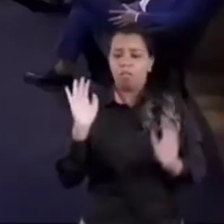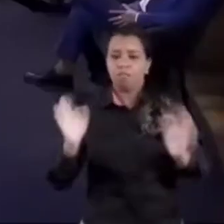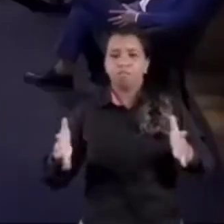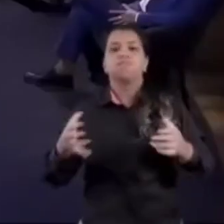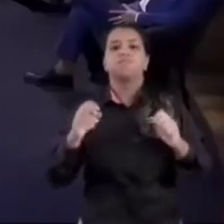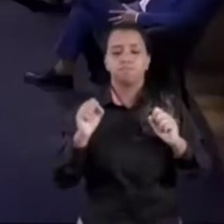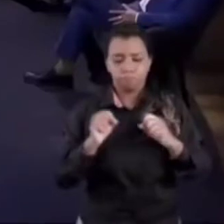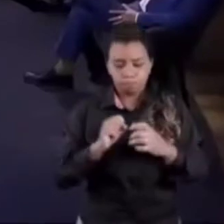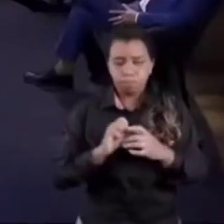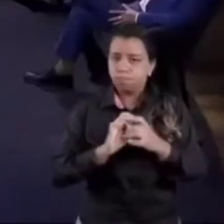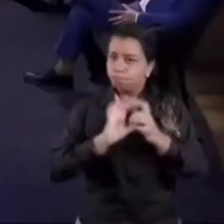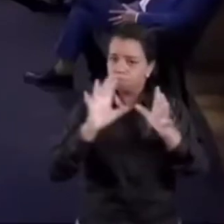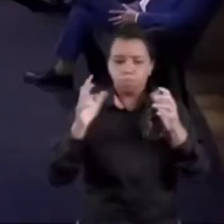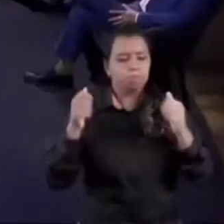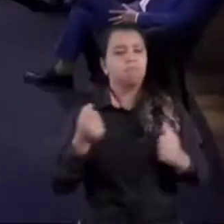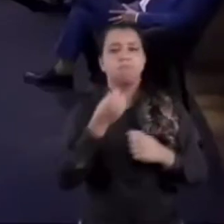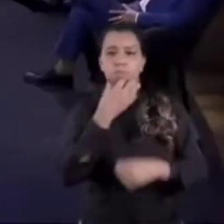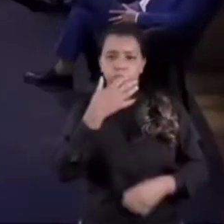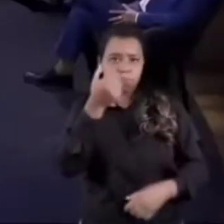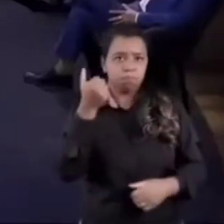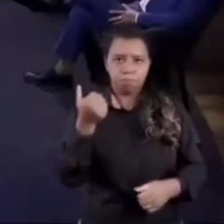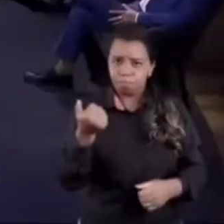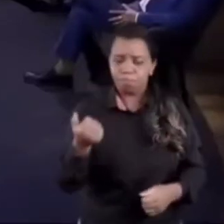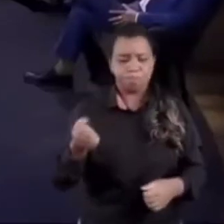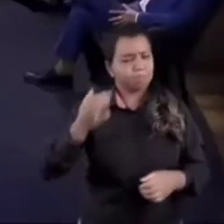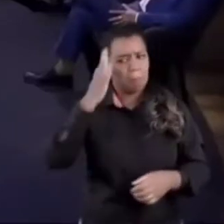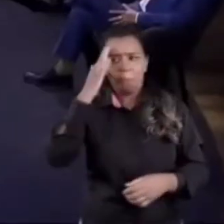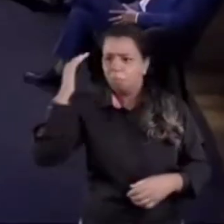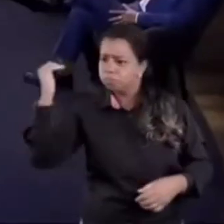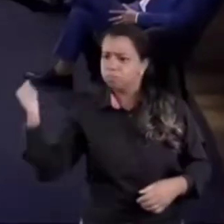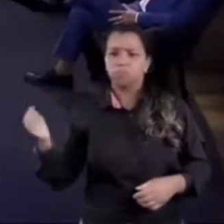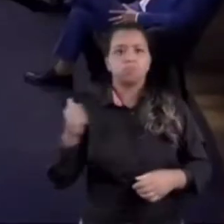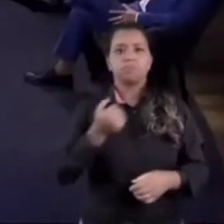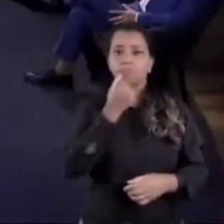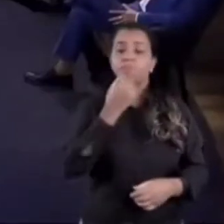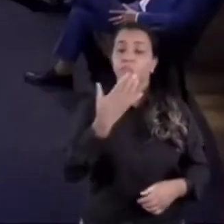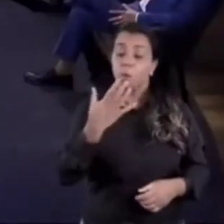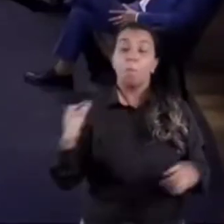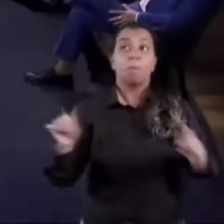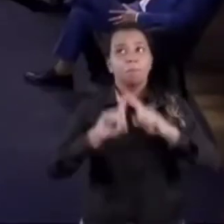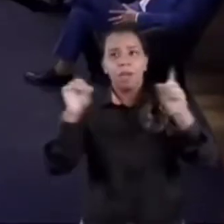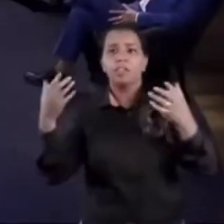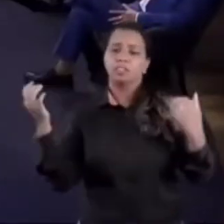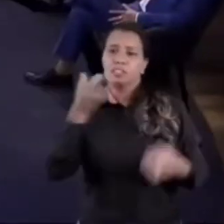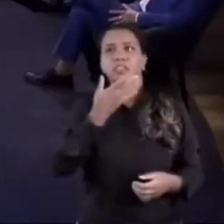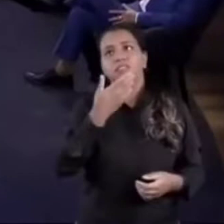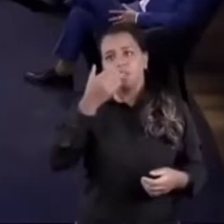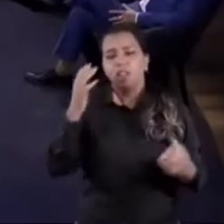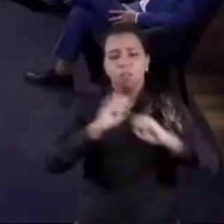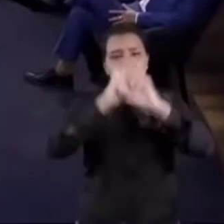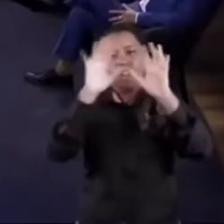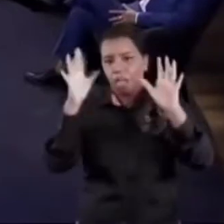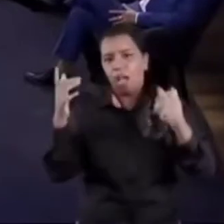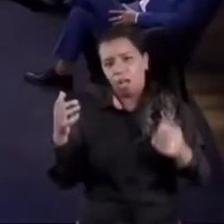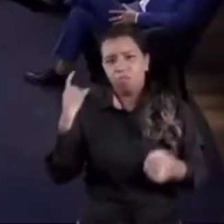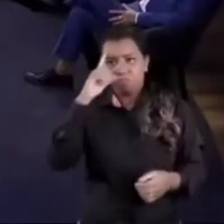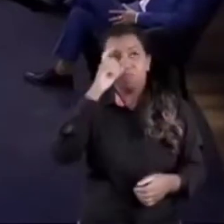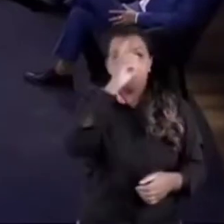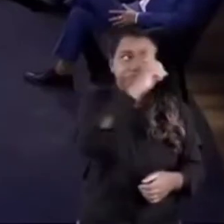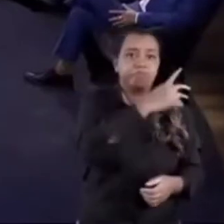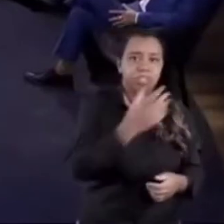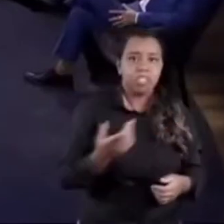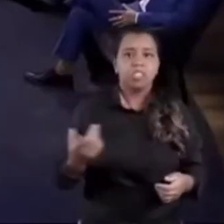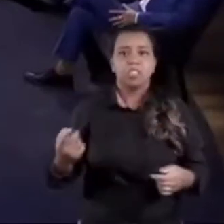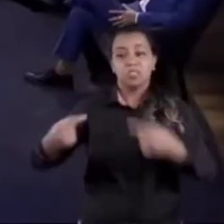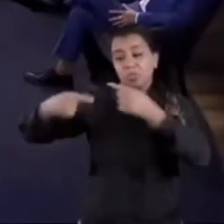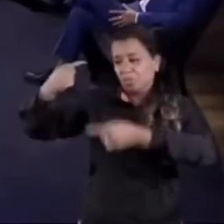bem sucedido, mesmo tendo em vista os grandes desafios. Agora, muito em função da estruturação sofisticada que